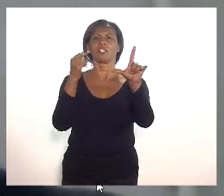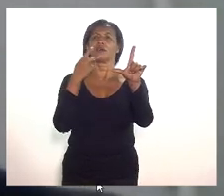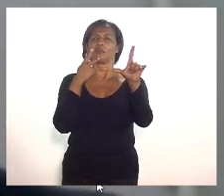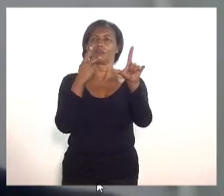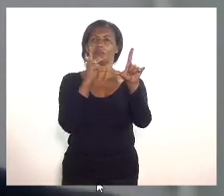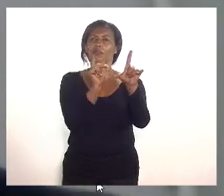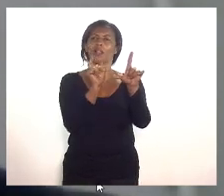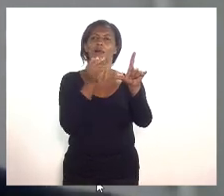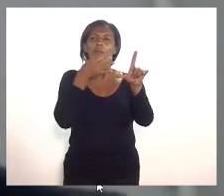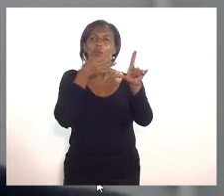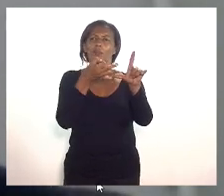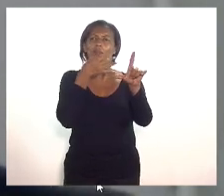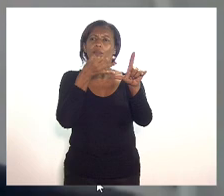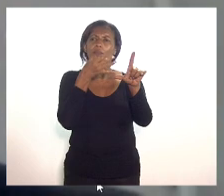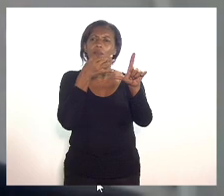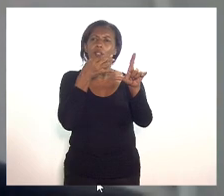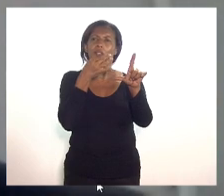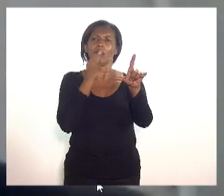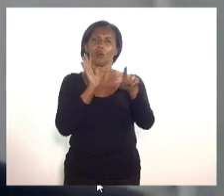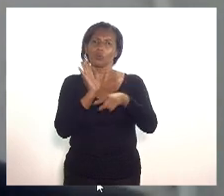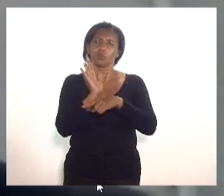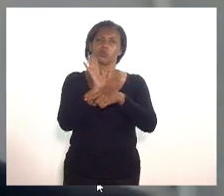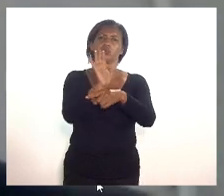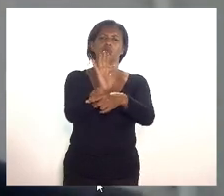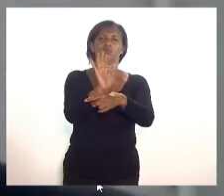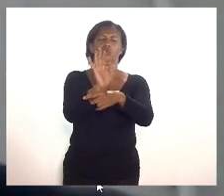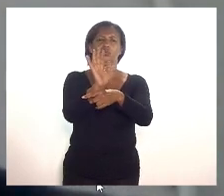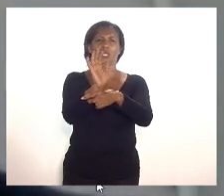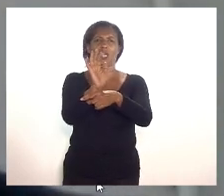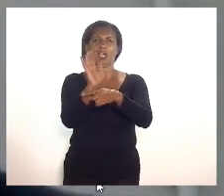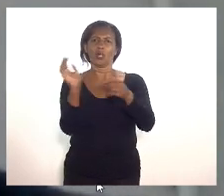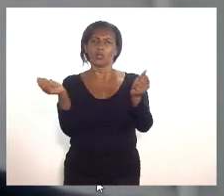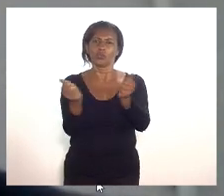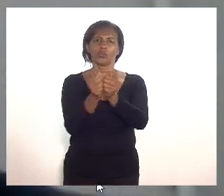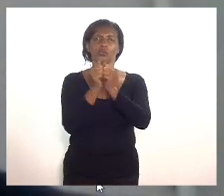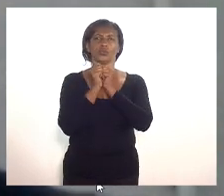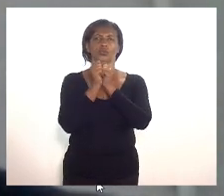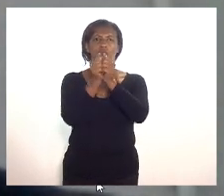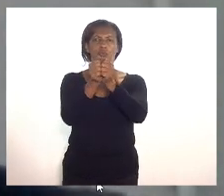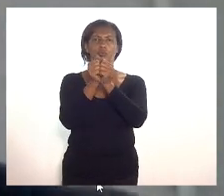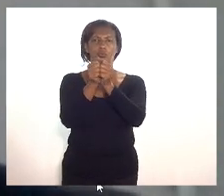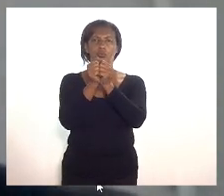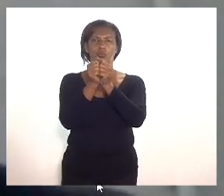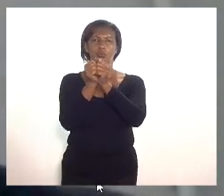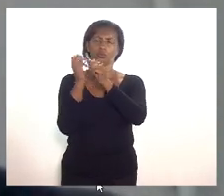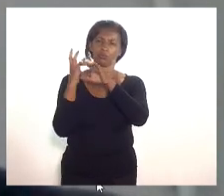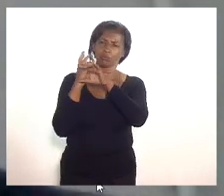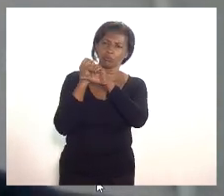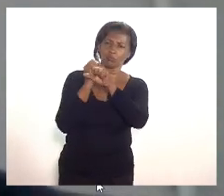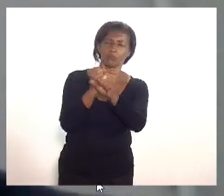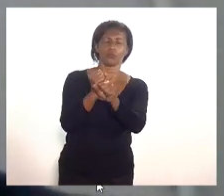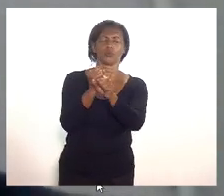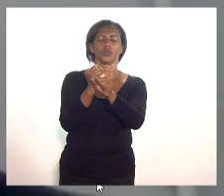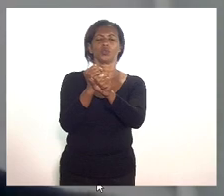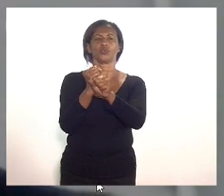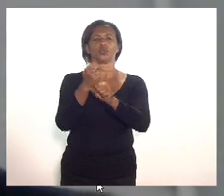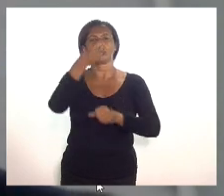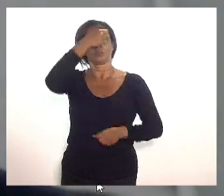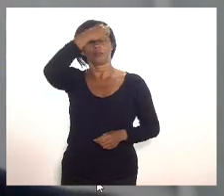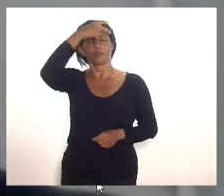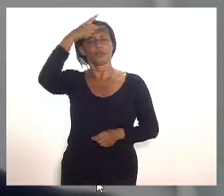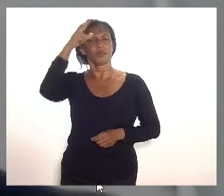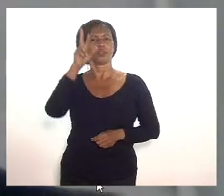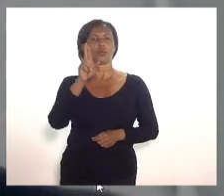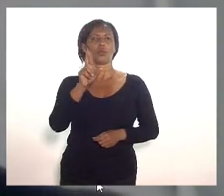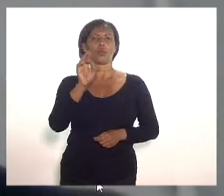vista somar esforço deixar a questão política de lado e me somar ao então prefeito Rodrigo Neves nas